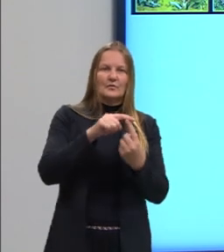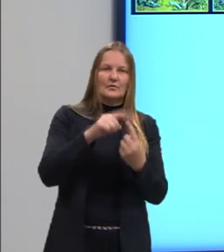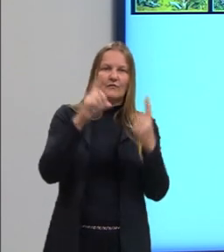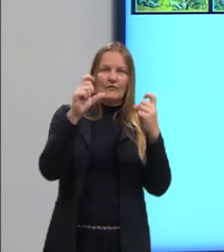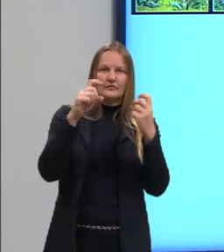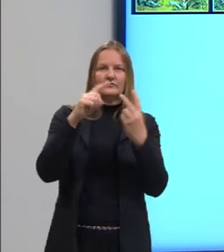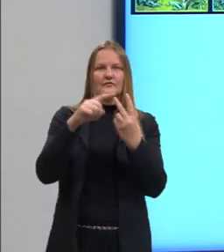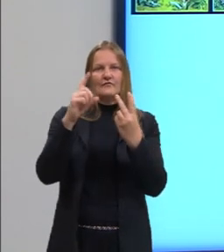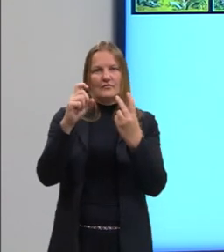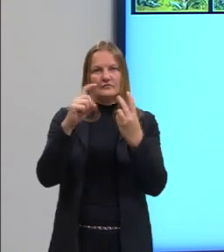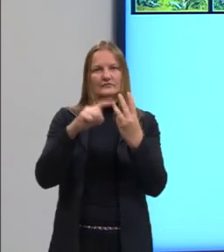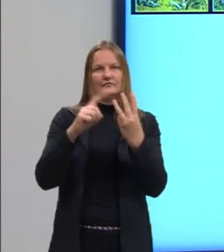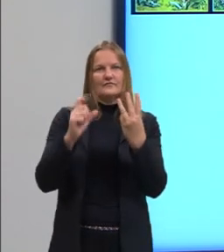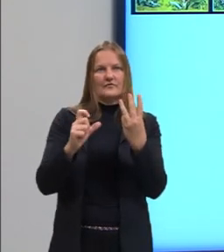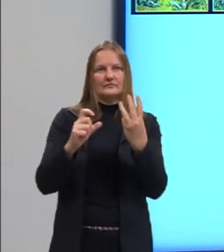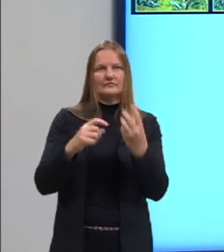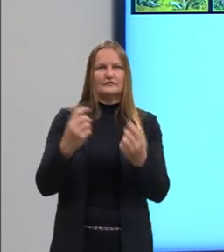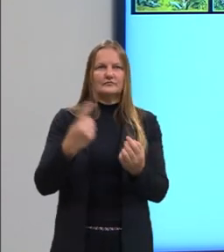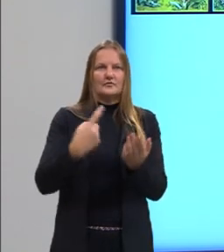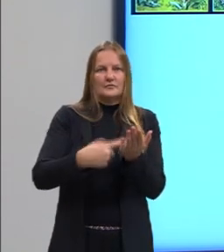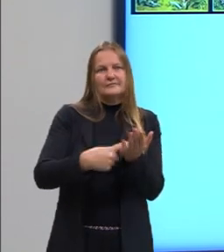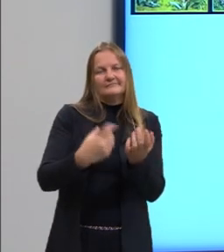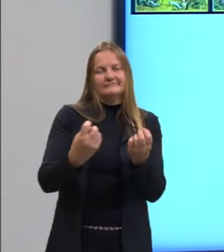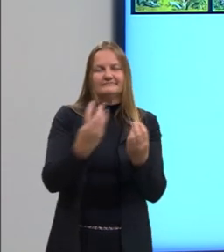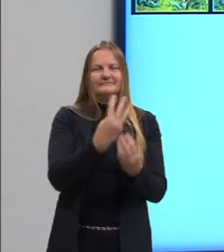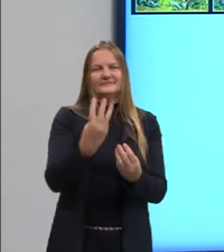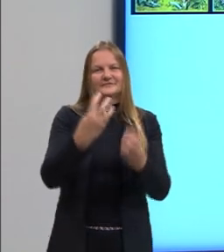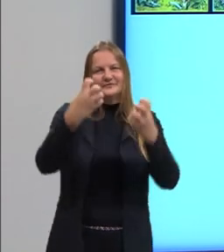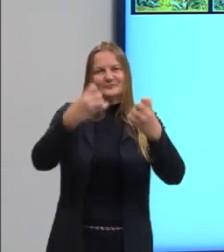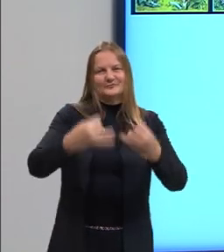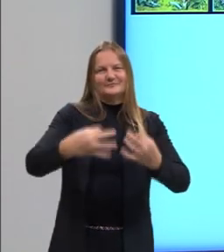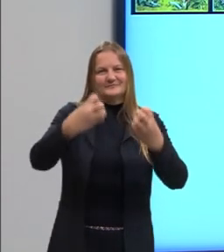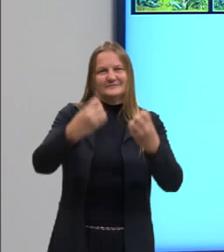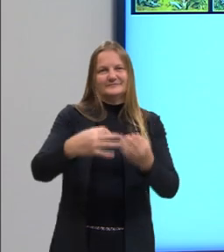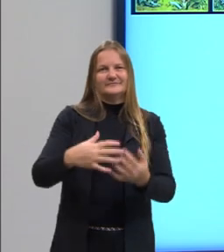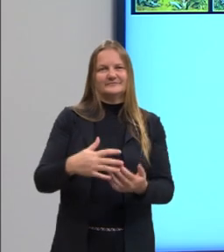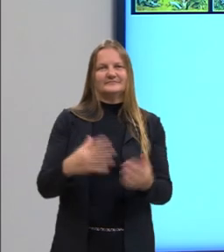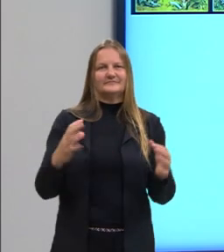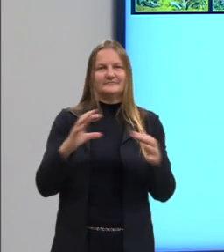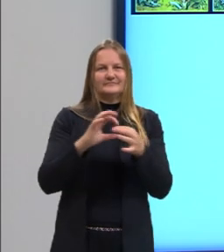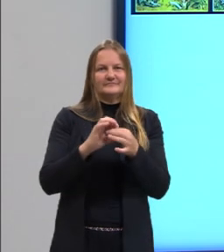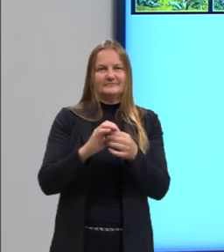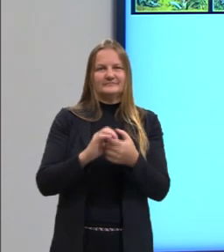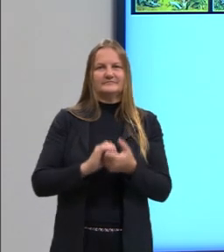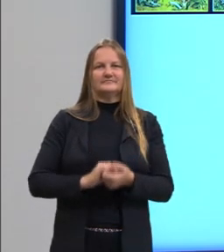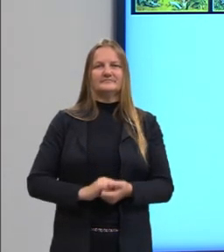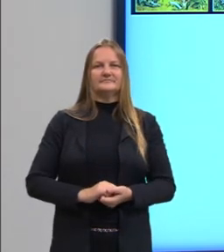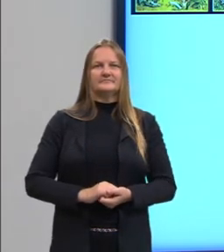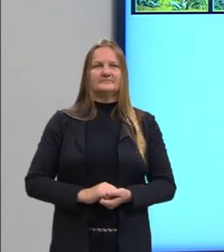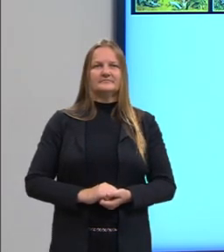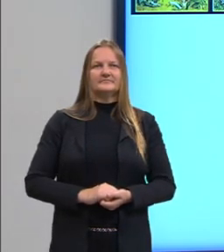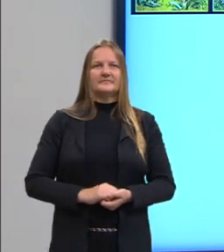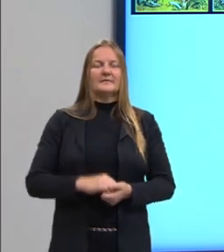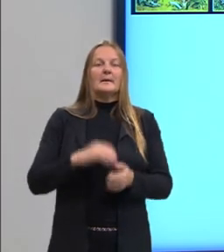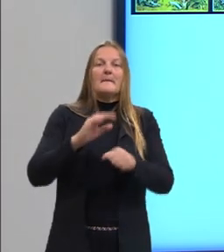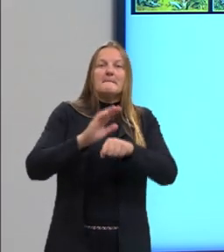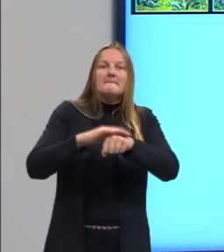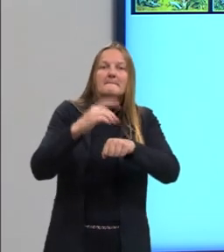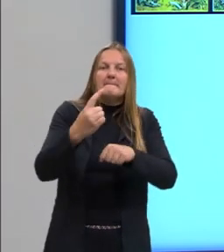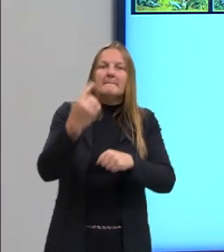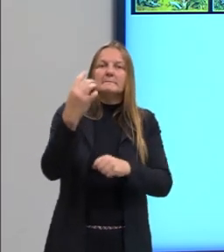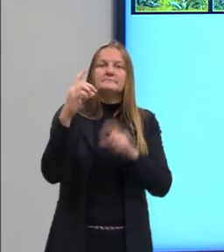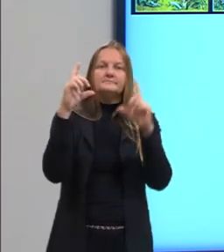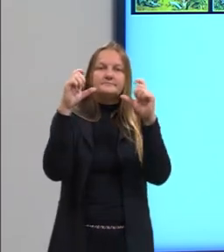acordo mesmo, então, acordo financeiro, que é isso que eu quis associar. Na figura 4, aqui, que eu vou chamar de